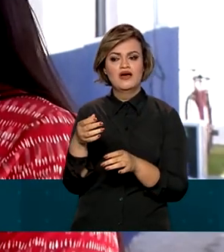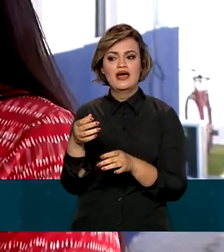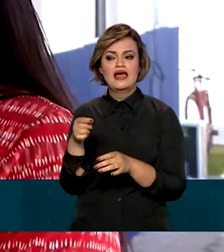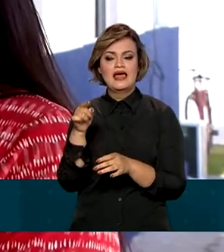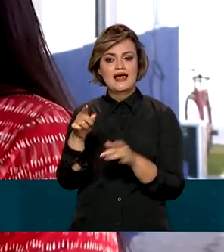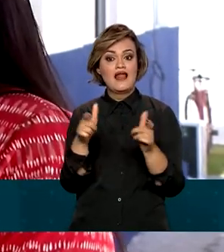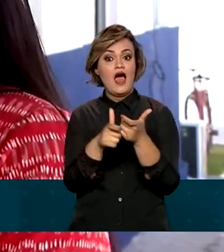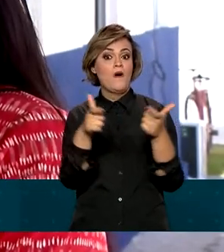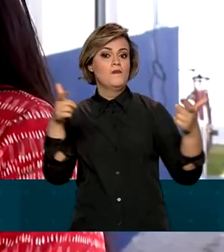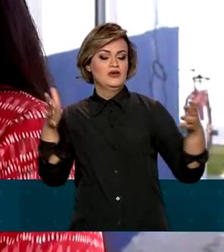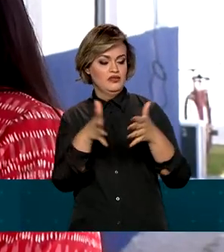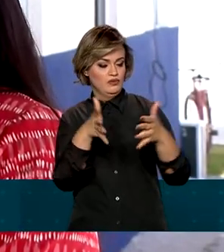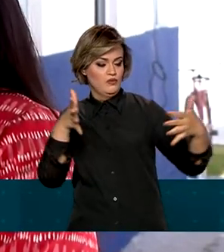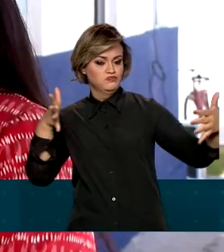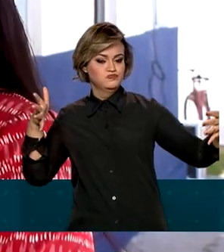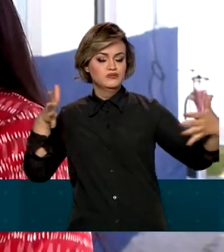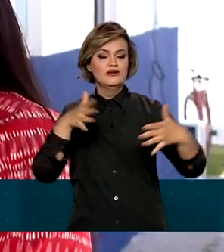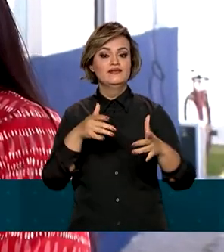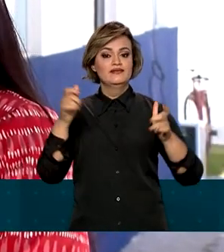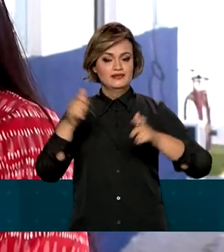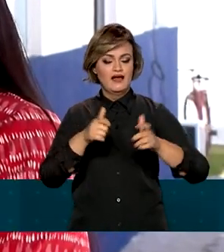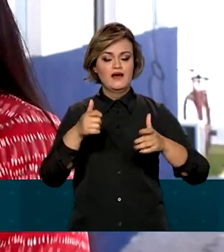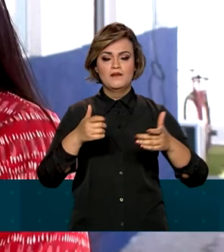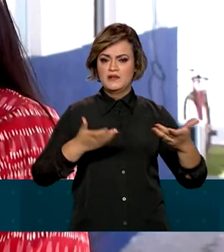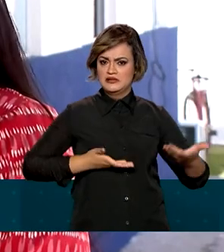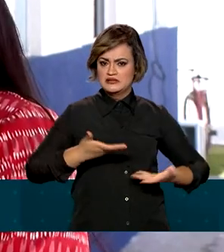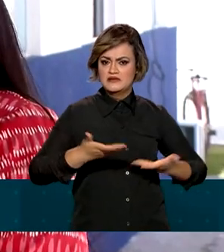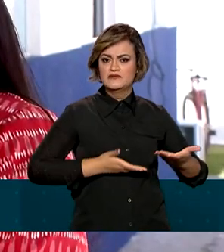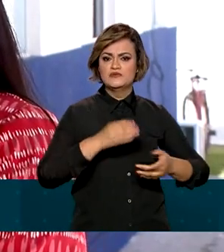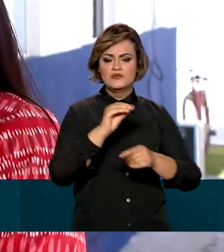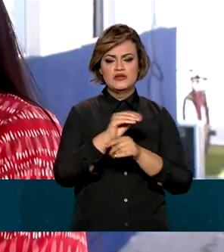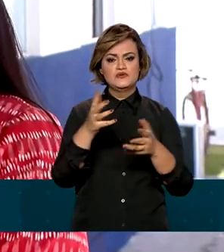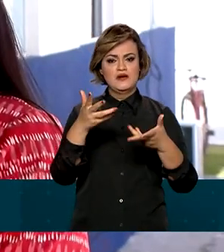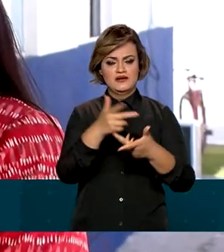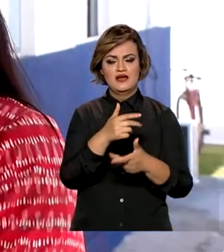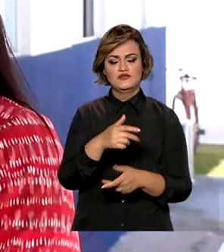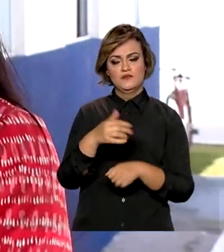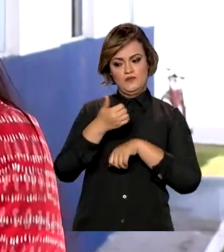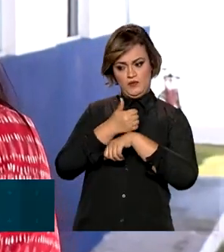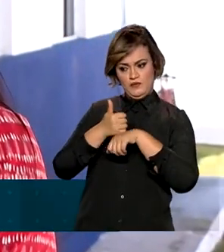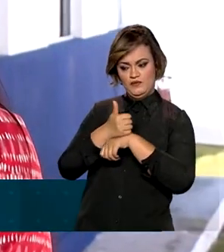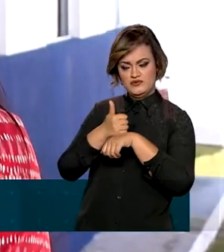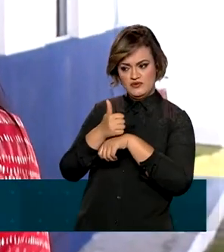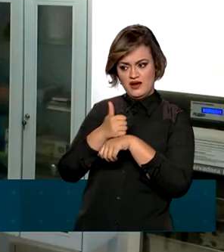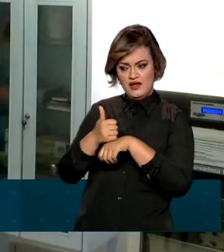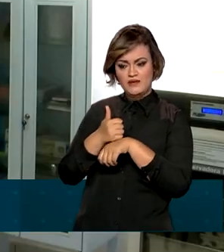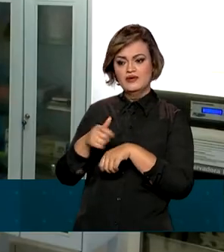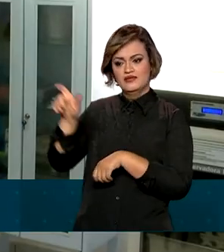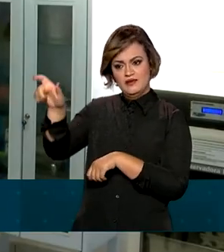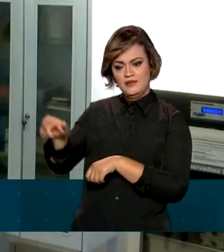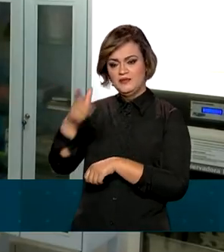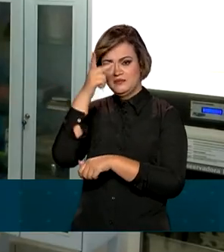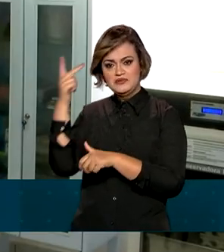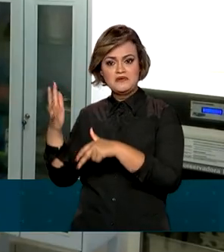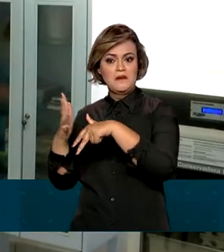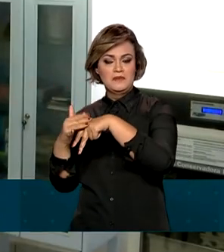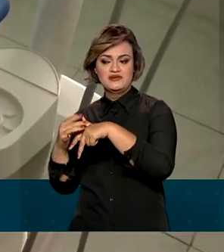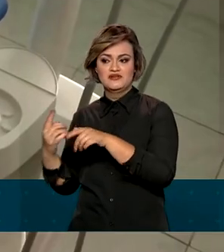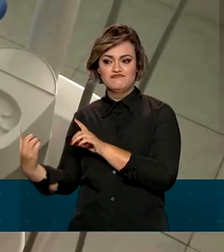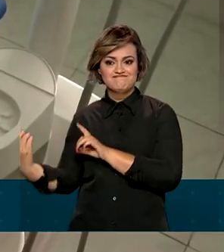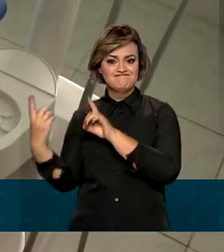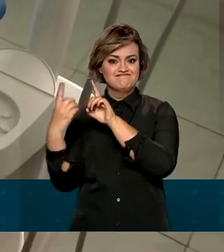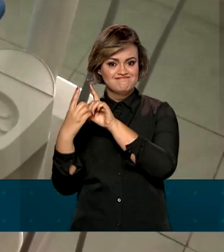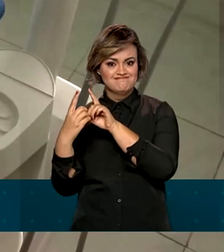ela foi ampliada, e aí isso dá serviço de qualidade, tanto para o prestador que está aqui, o colaborador, e também para quem está